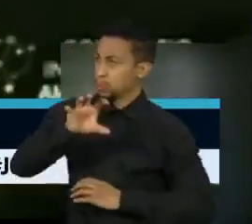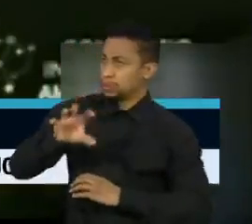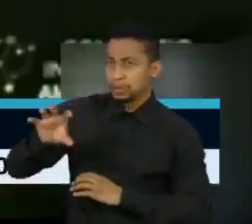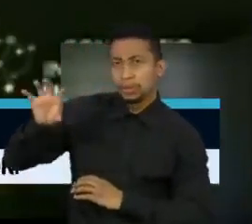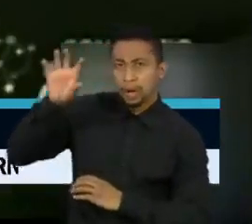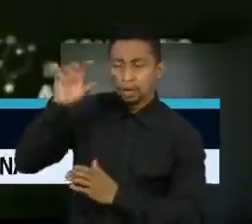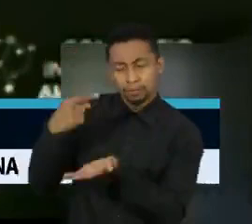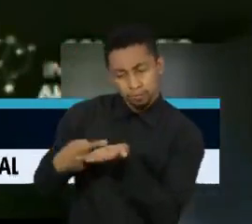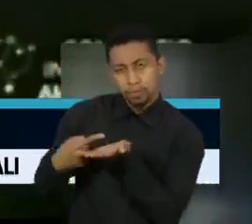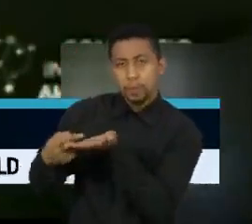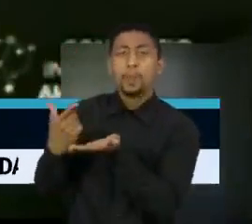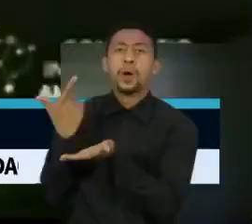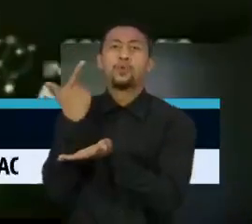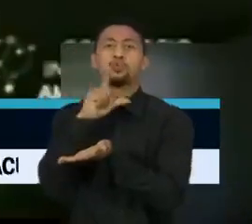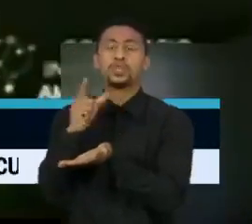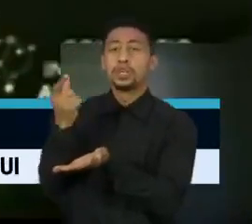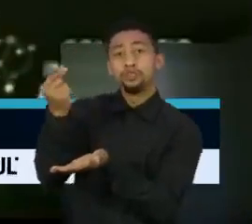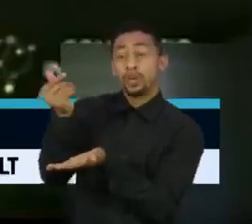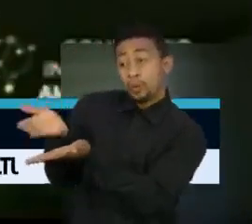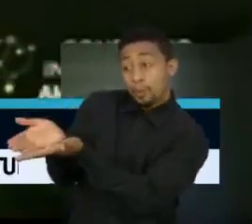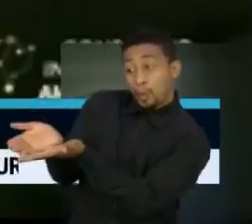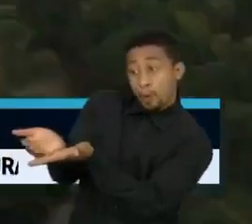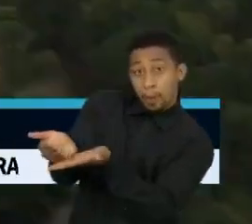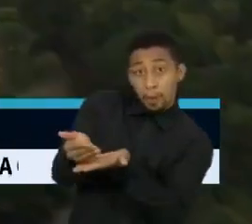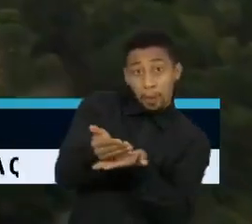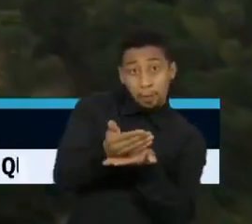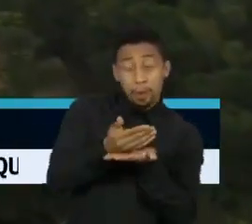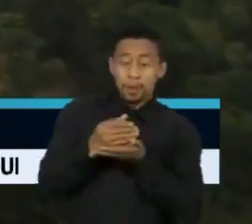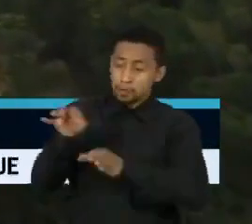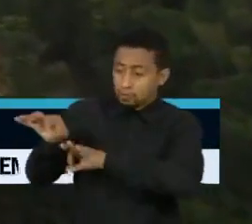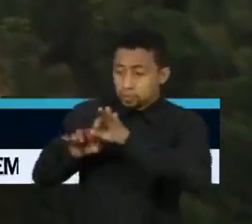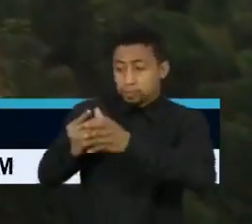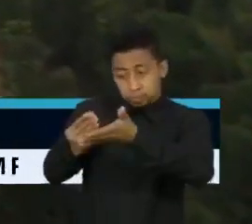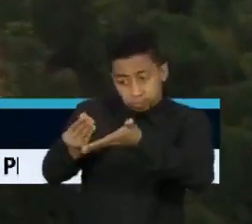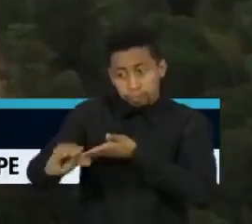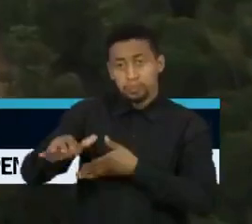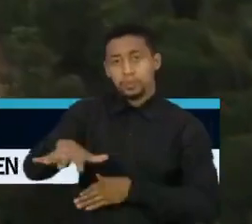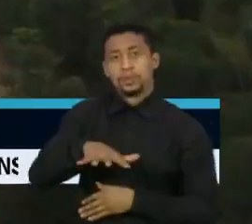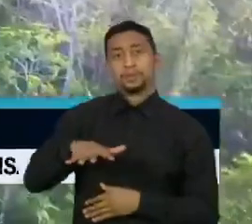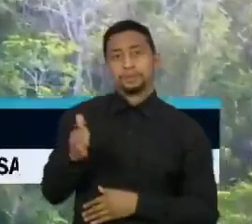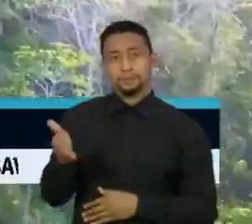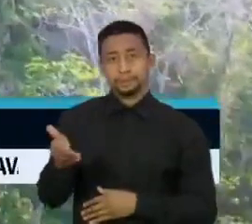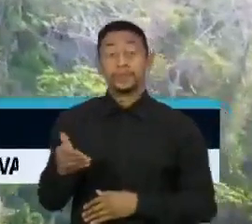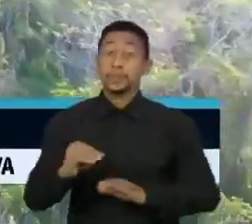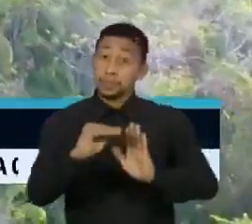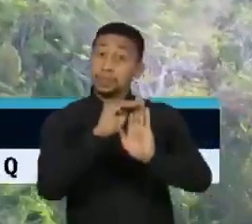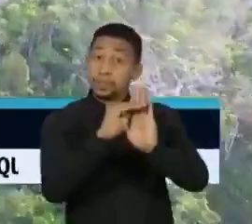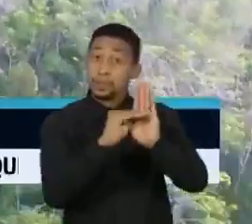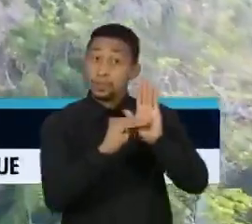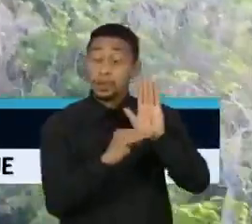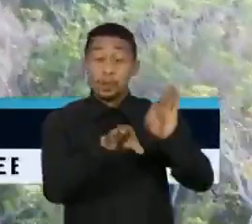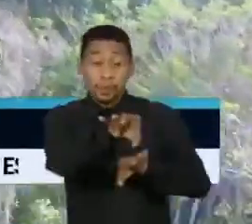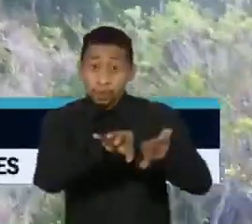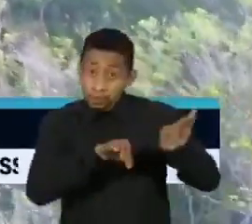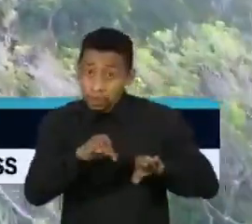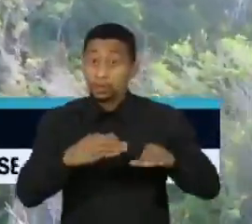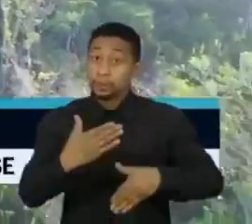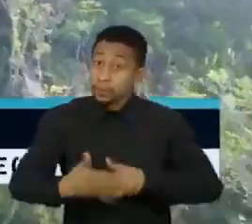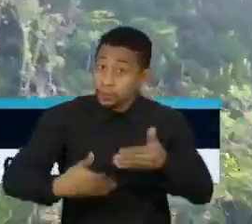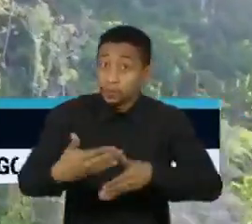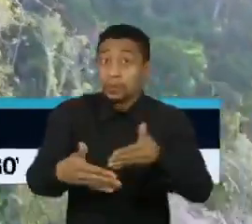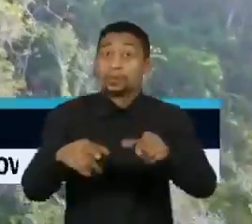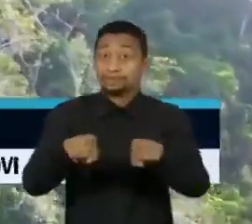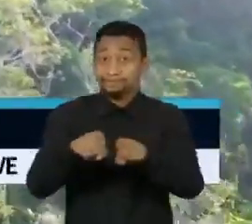haja aporte de recursos diretamente na região. O programa também lista projetos para promover o desenvolvimento